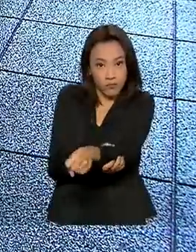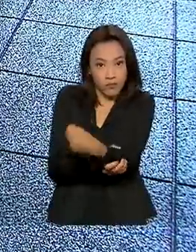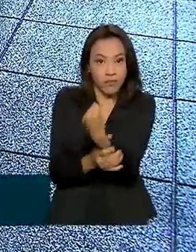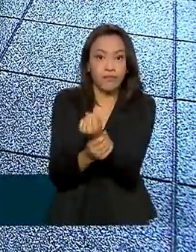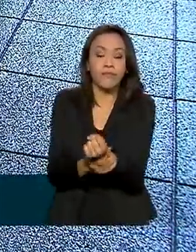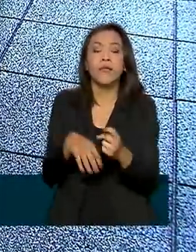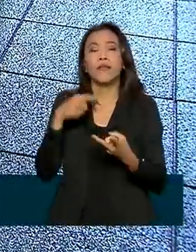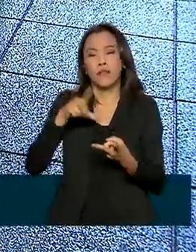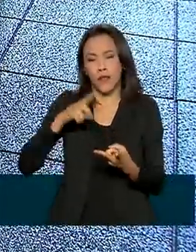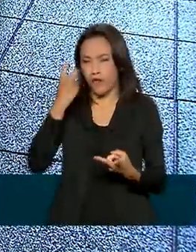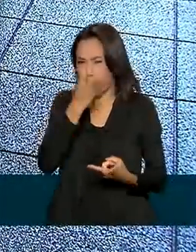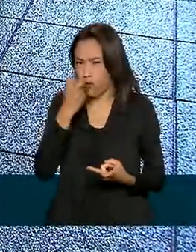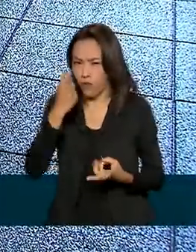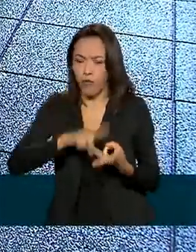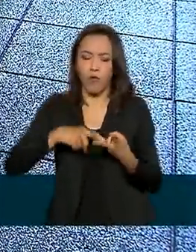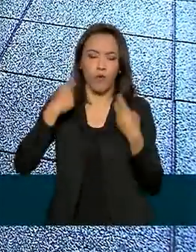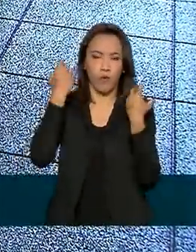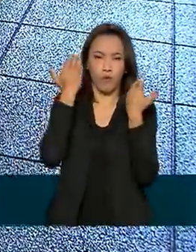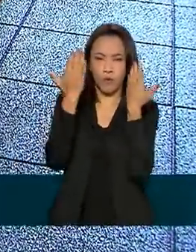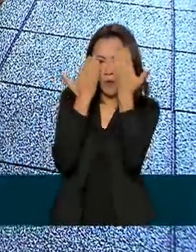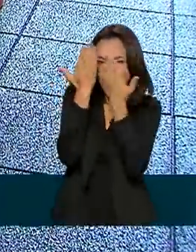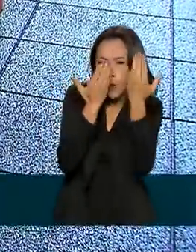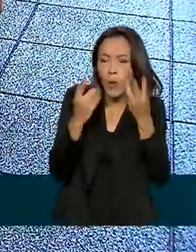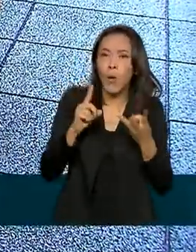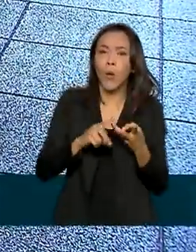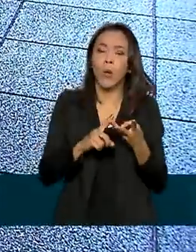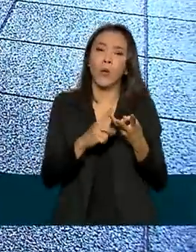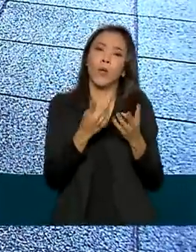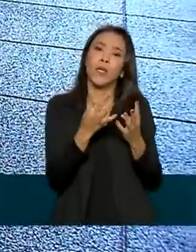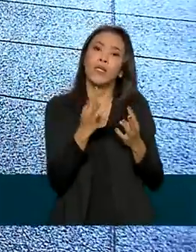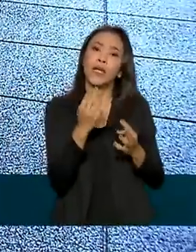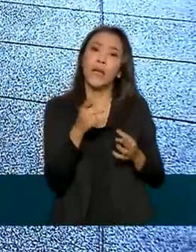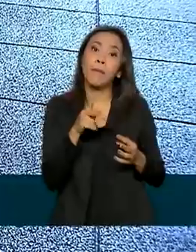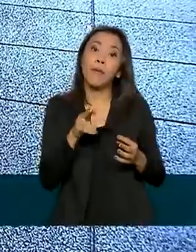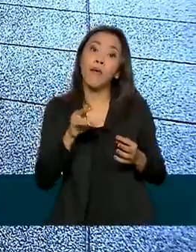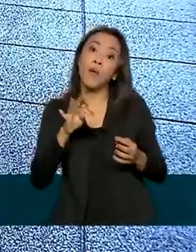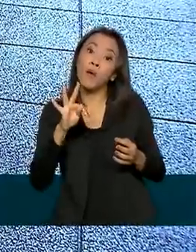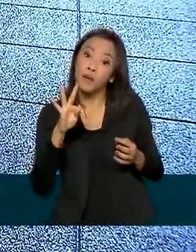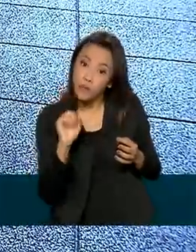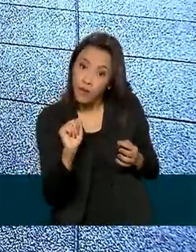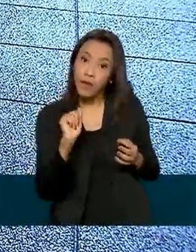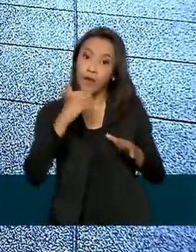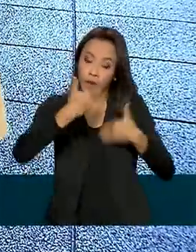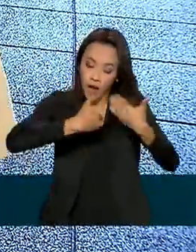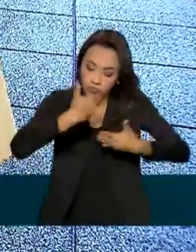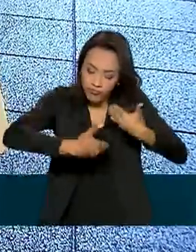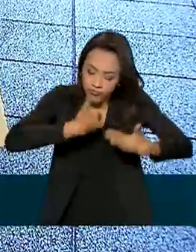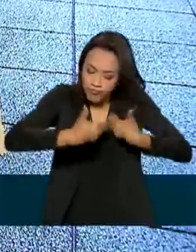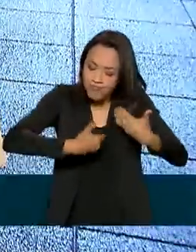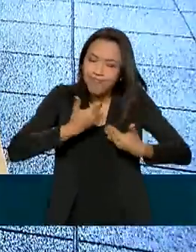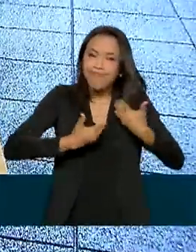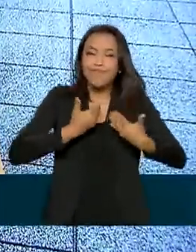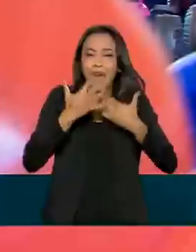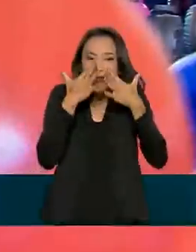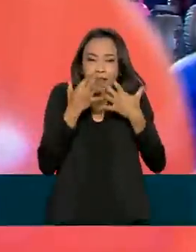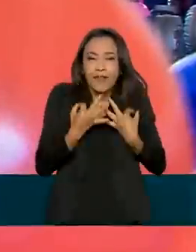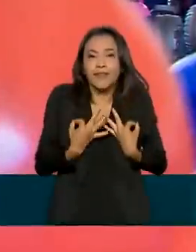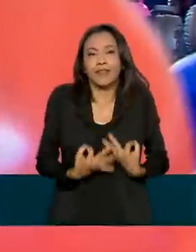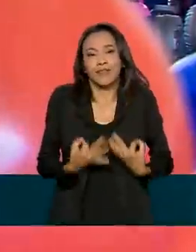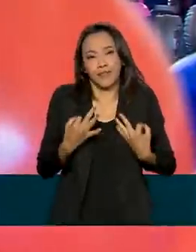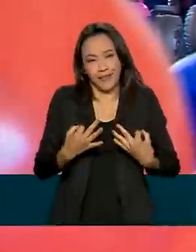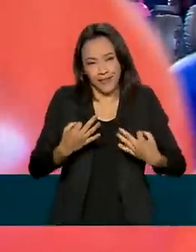fonoaudiólogos, psicólogos e terapeutas ocupacionais que atuam para fornecer uma atenção